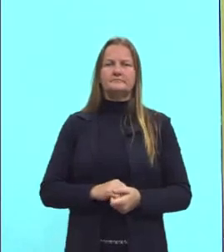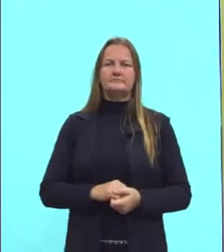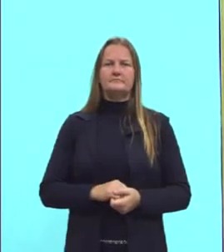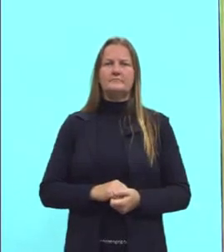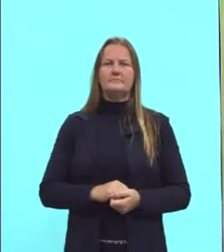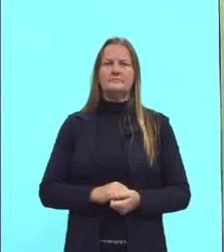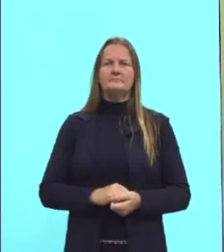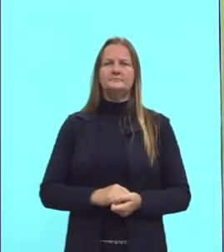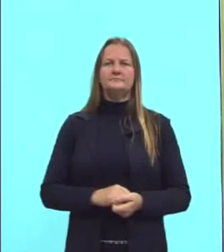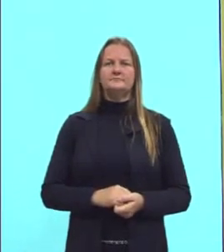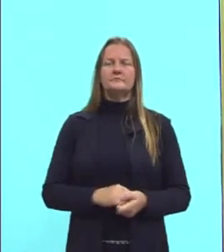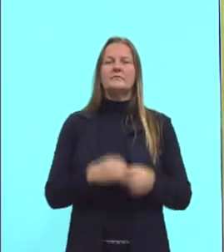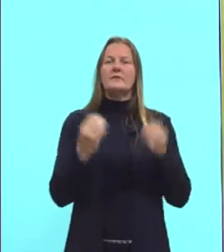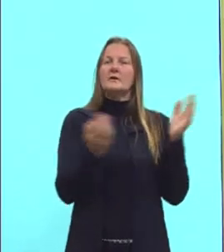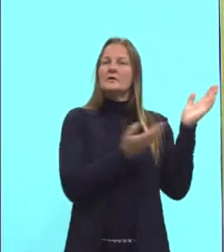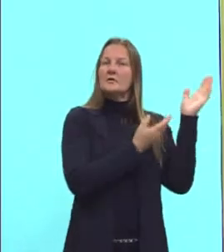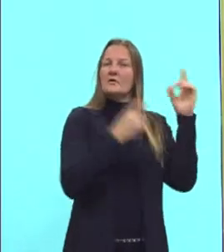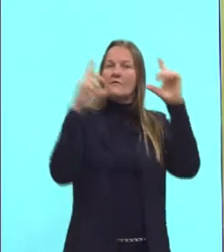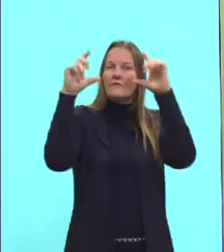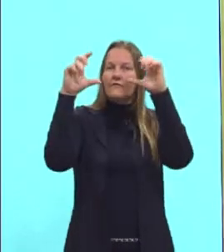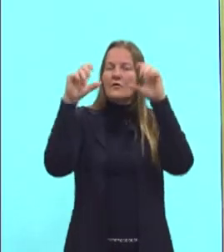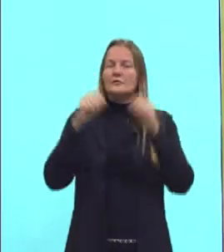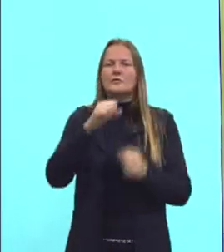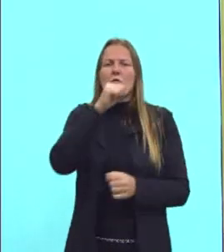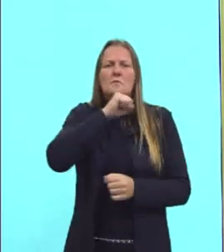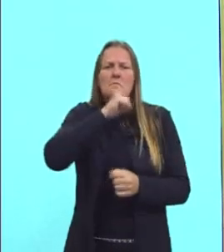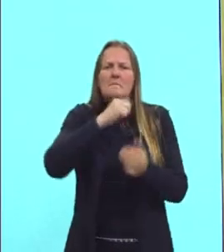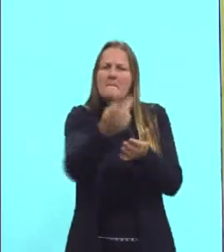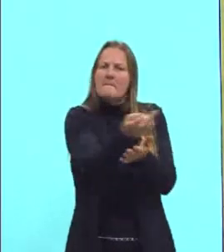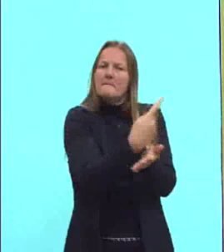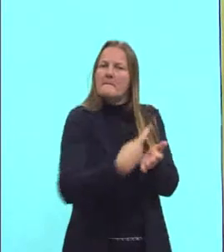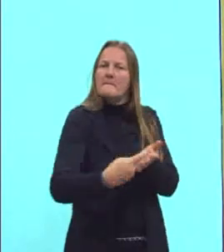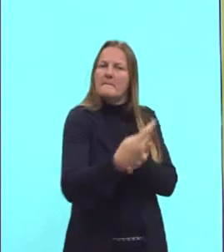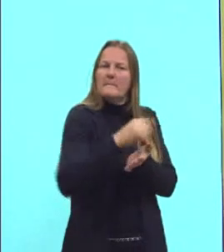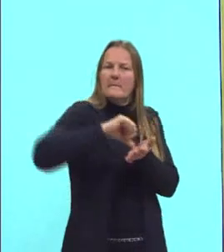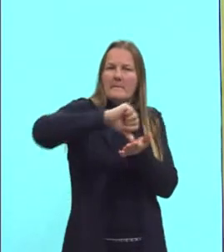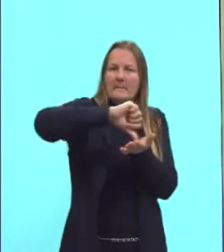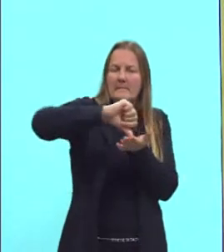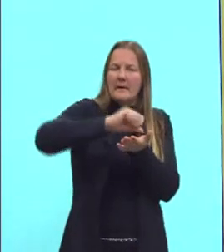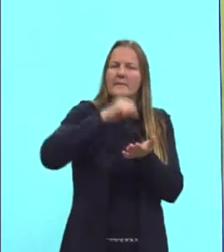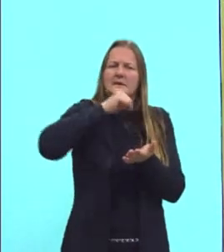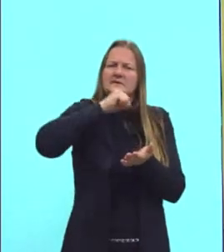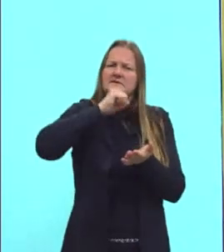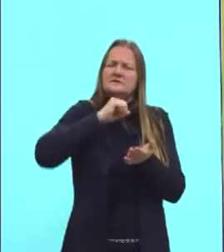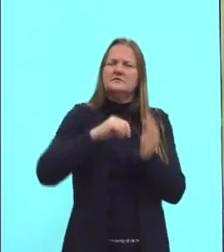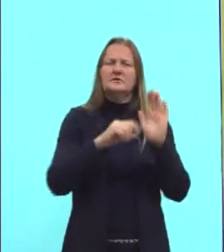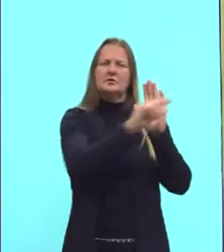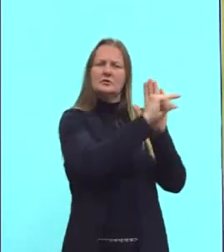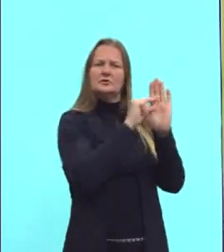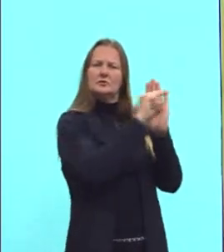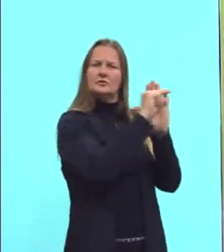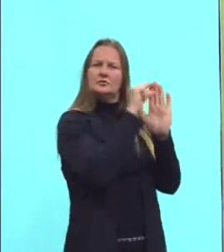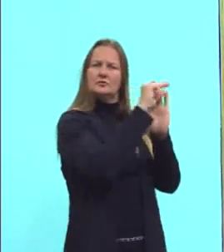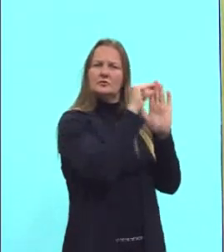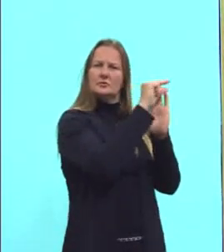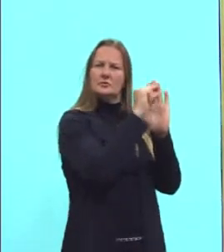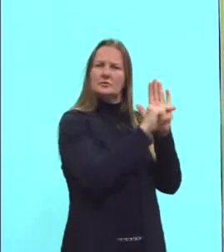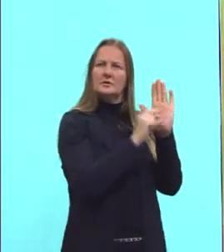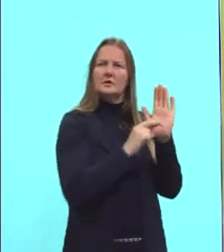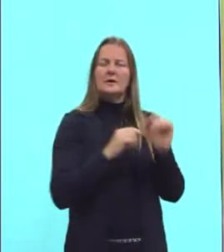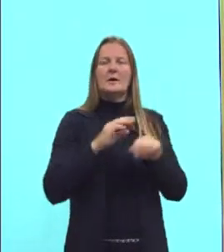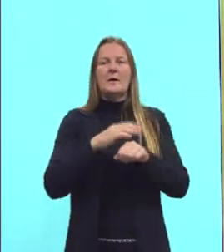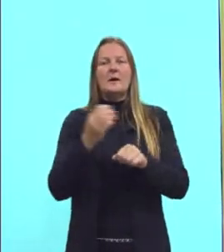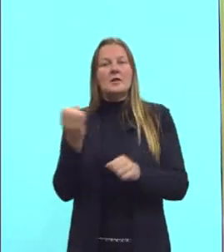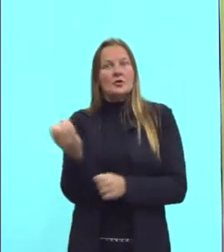e meninas, aqui está mostrando aí para vocês o mapa antigo, né, o mapa daquela época, das capitanias, aquela coisa toda. E o mapa mais